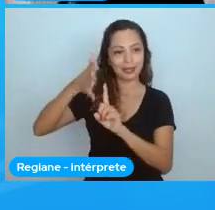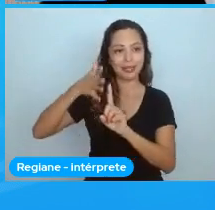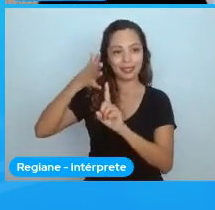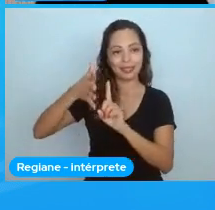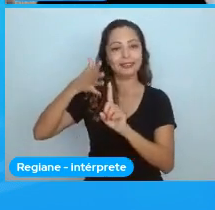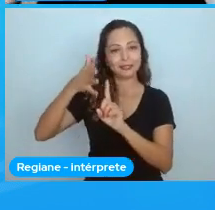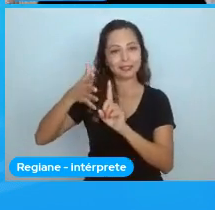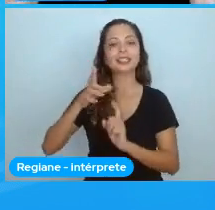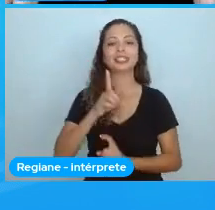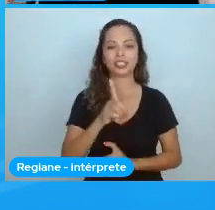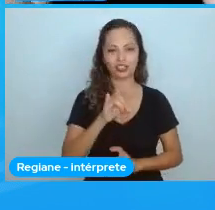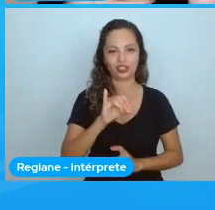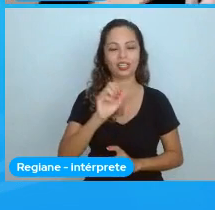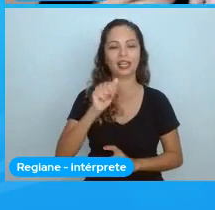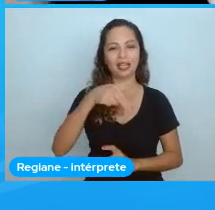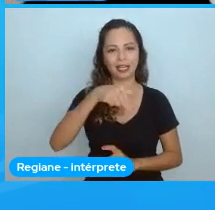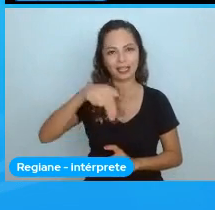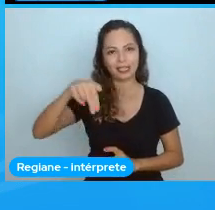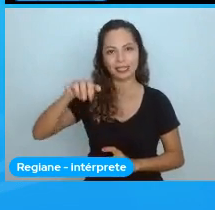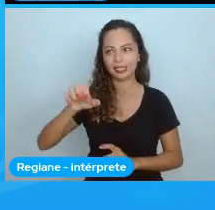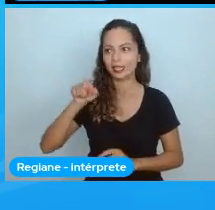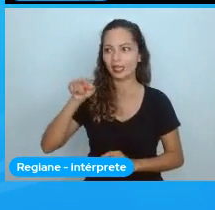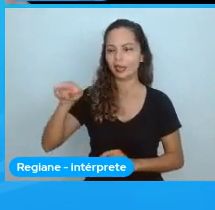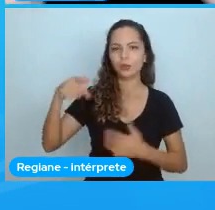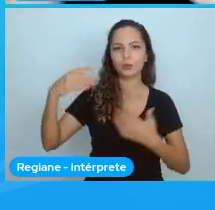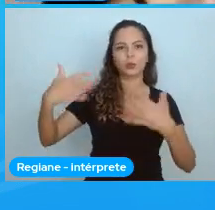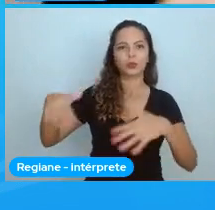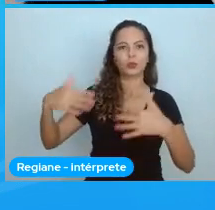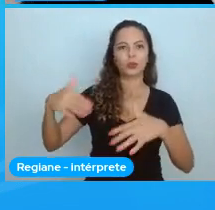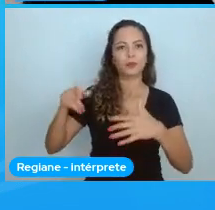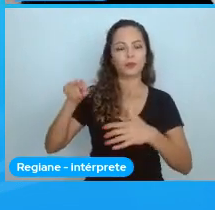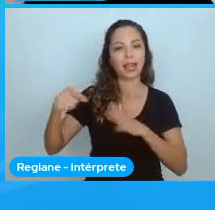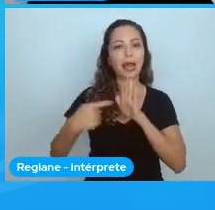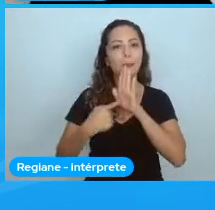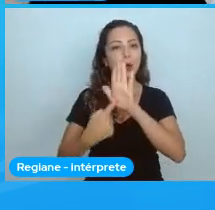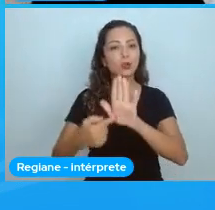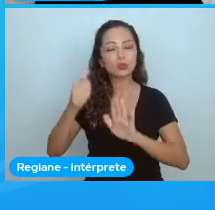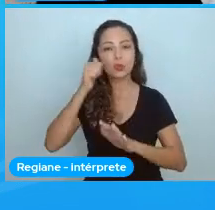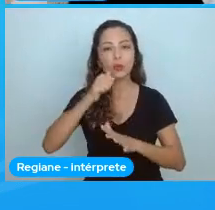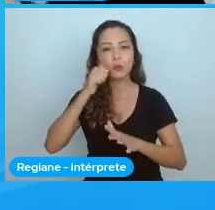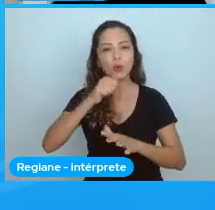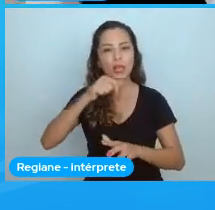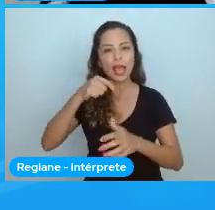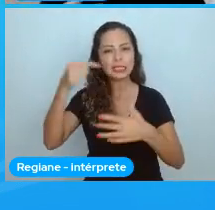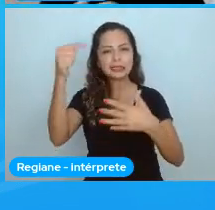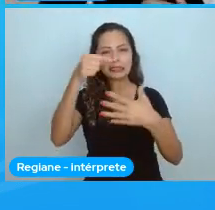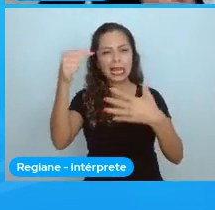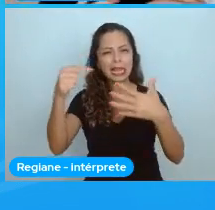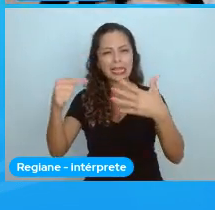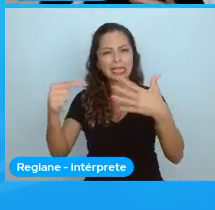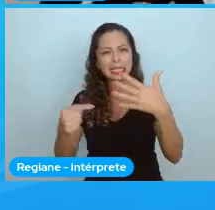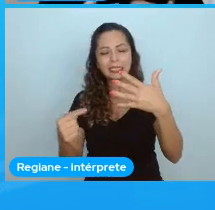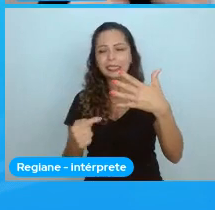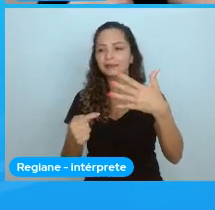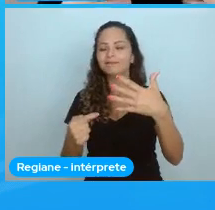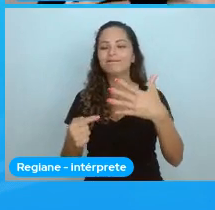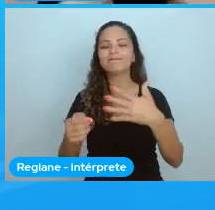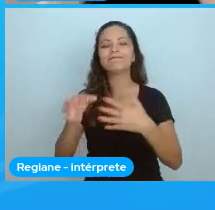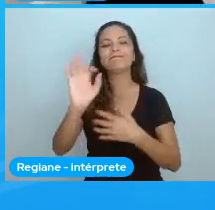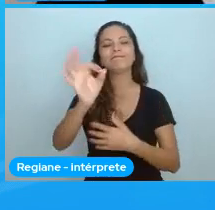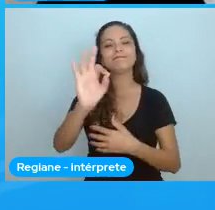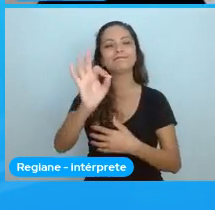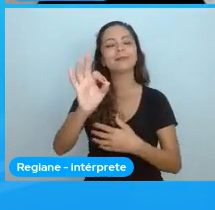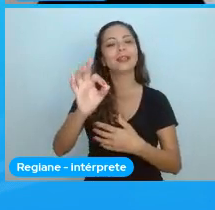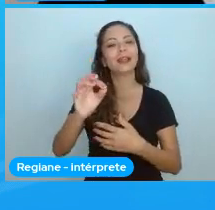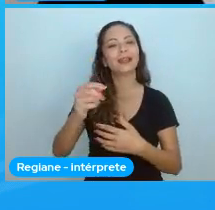Que eu fiquei olhando assim. Fiquei, caramba. Eu devia ter copiado esses slides. E recitar novamente essas mulheres. Porque foram pessoas que são referências para o meu